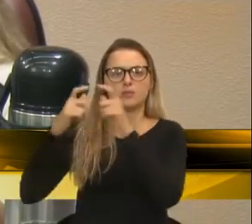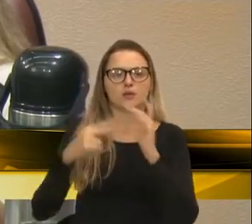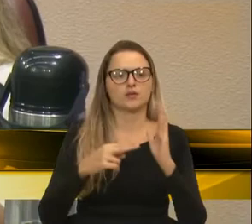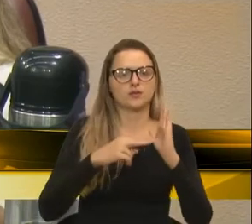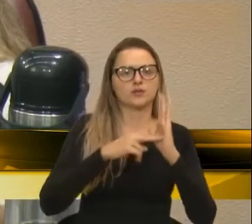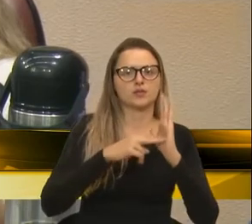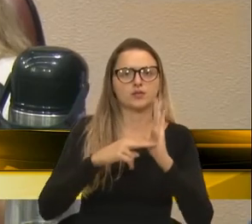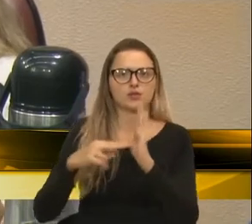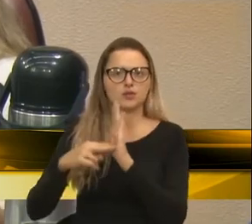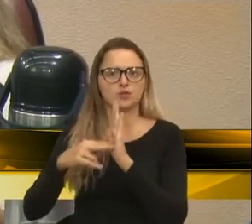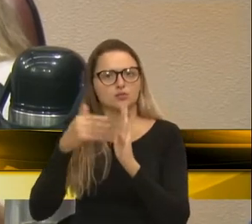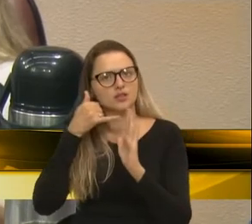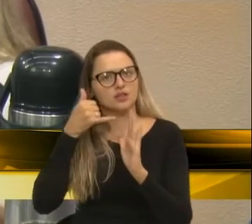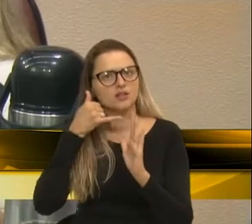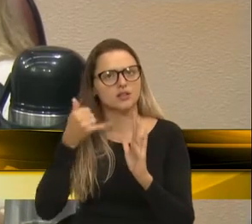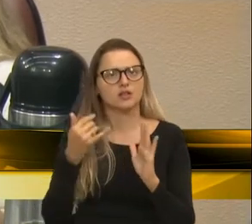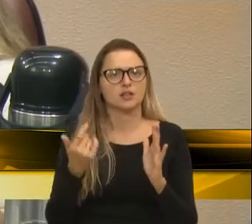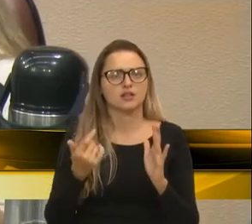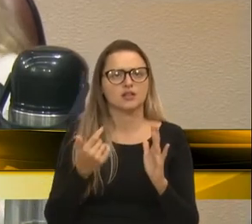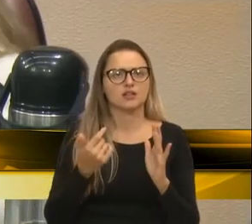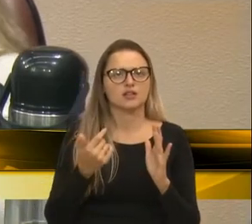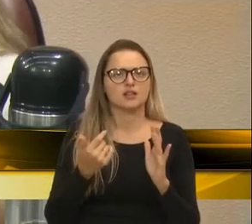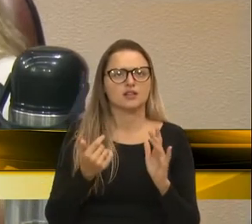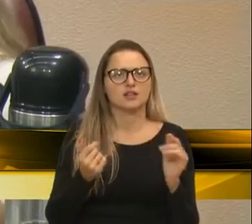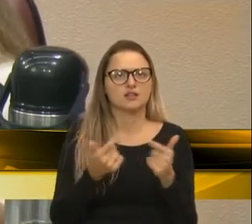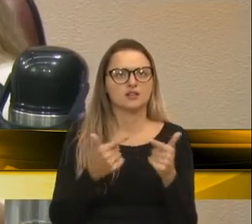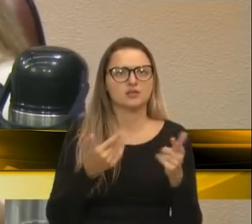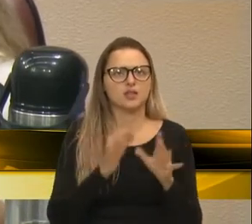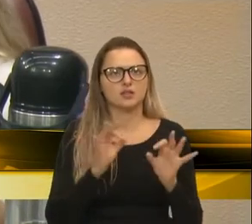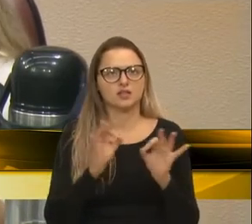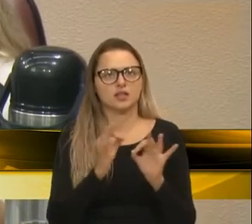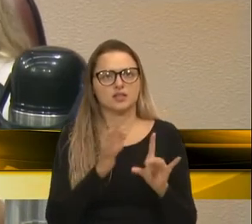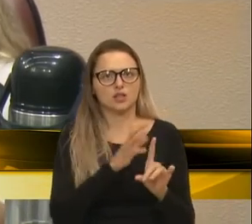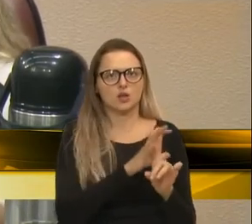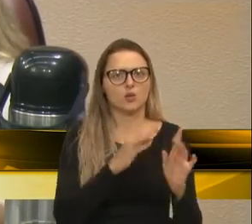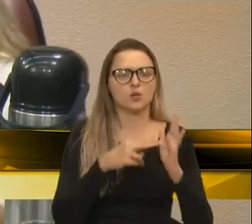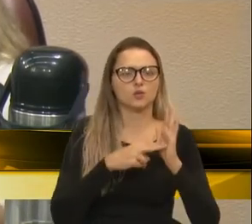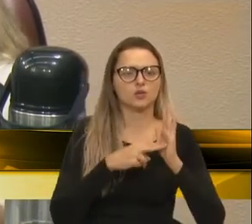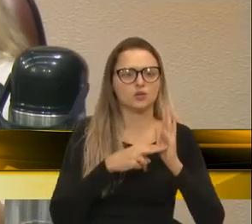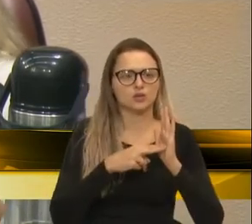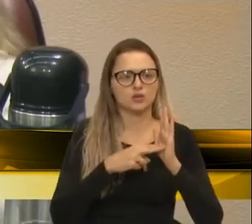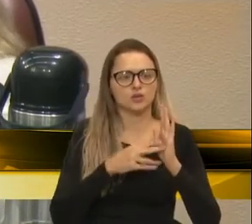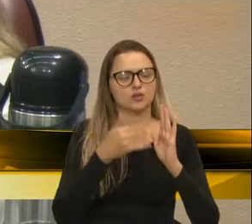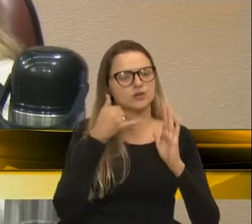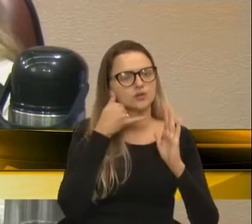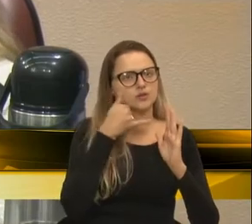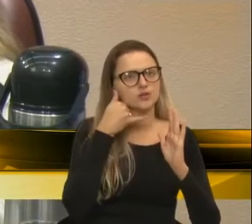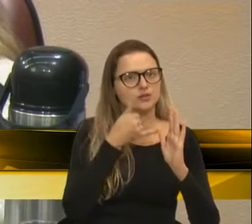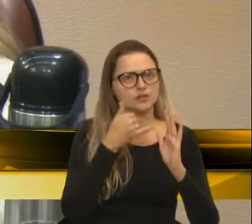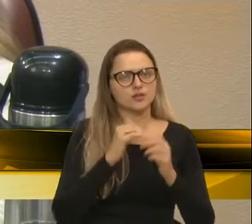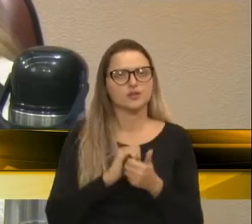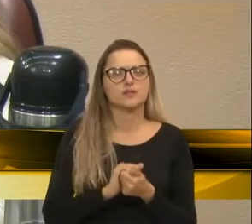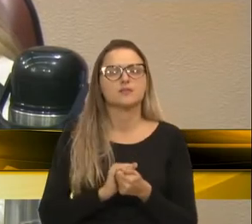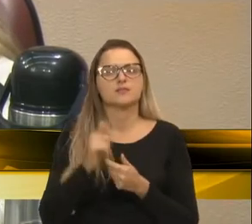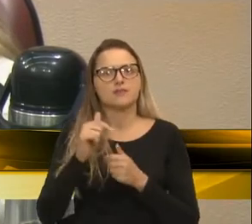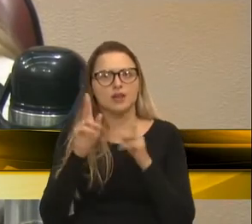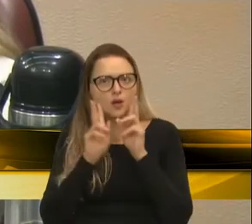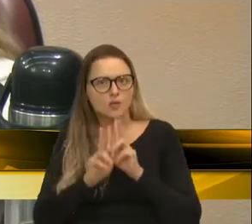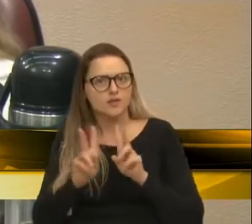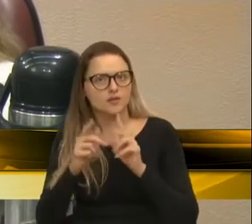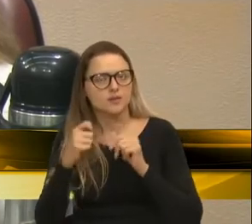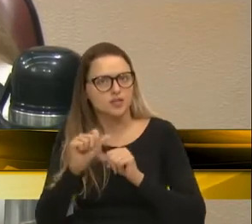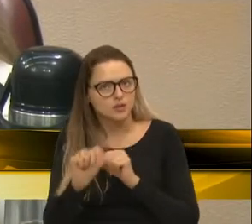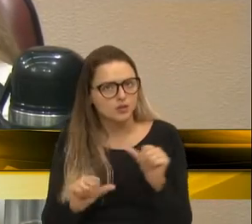amor de Deus, vamos botar... Não tenho nada contra carregar celular. Mas, então, é o olhar que precisa mudar